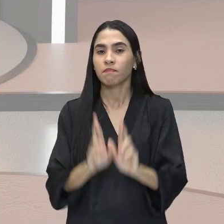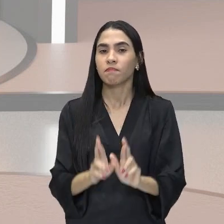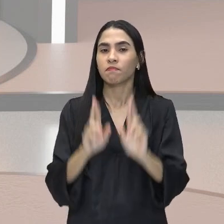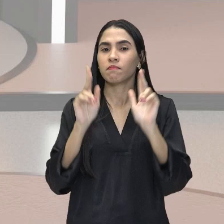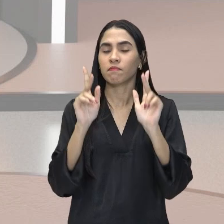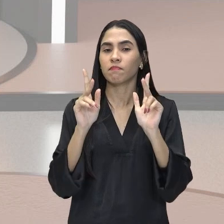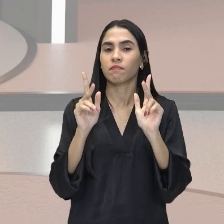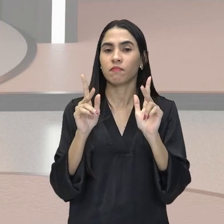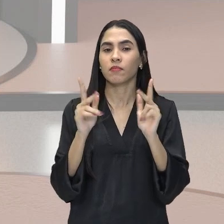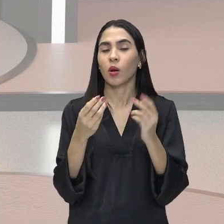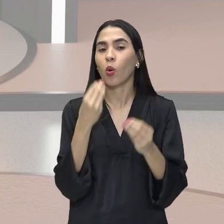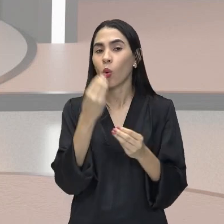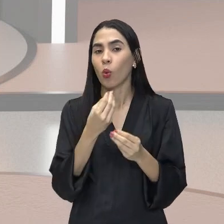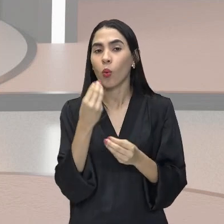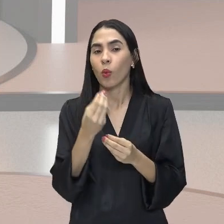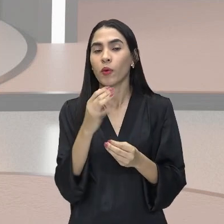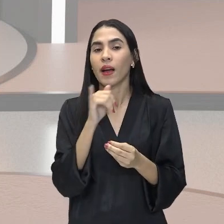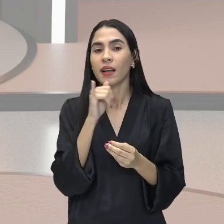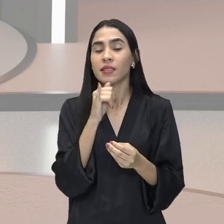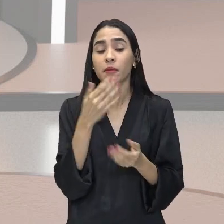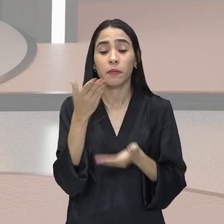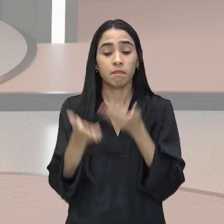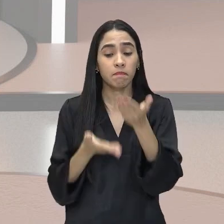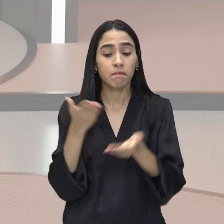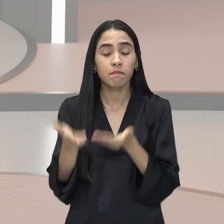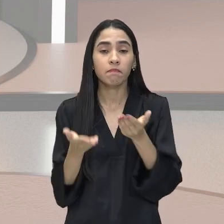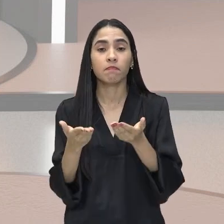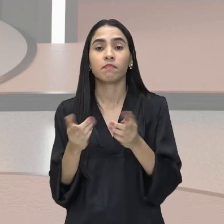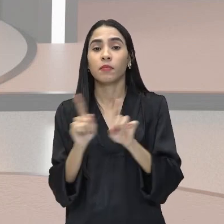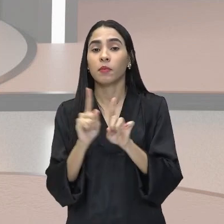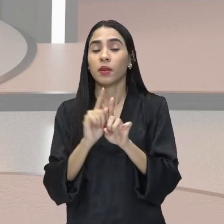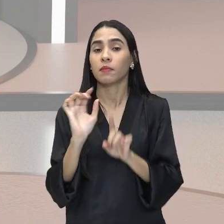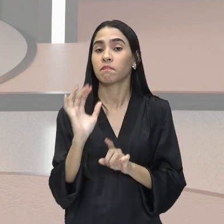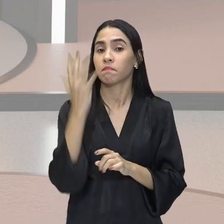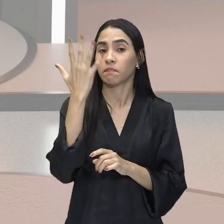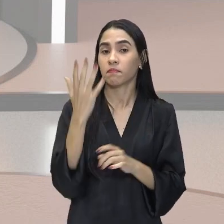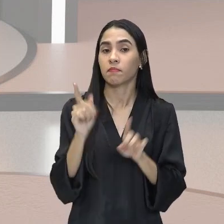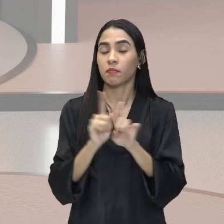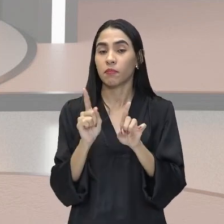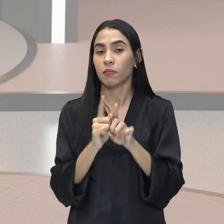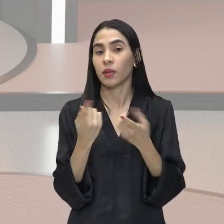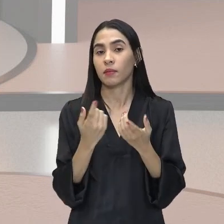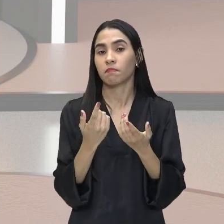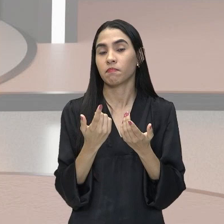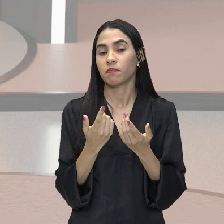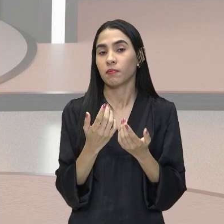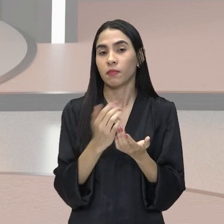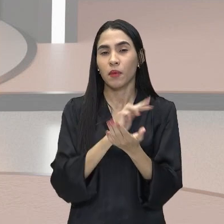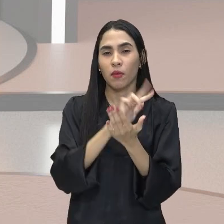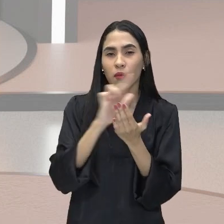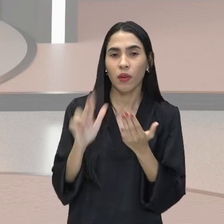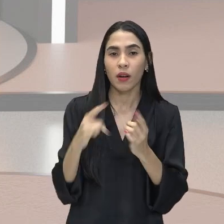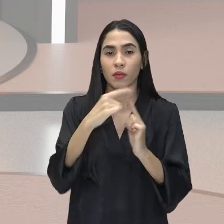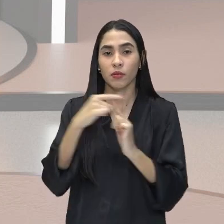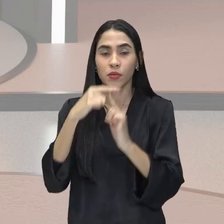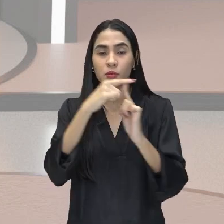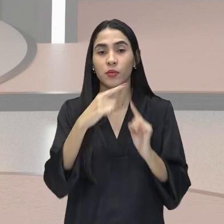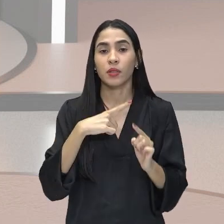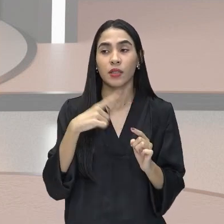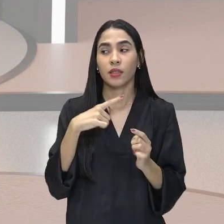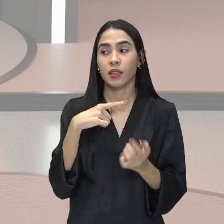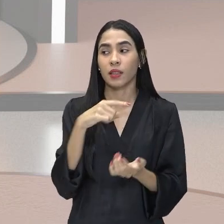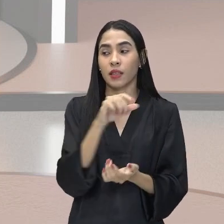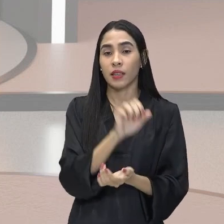na oferta de serviços, de algumas situações, de alguns benefícios que existem numa região